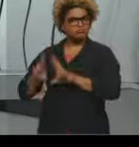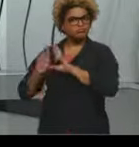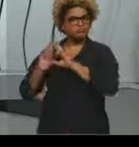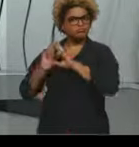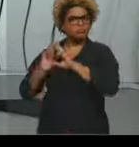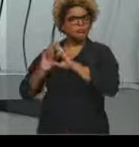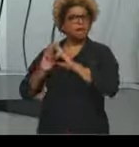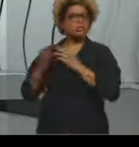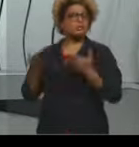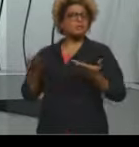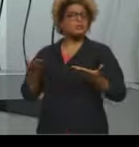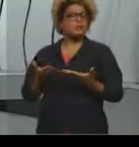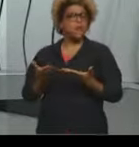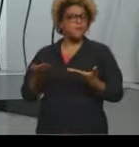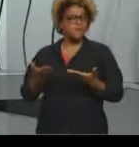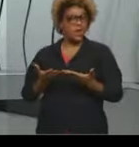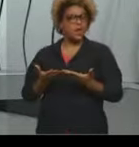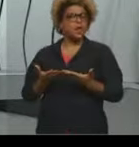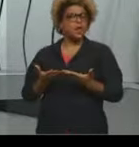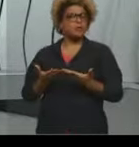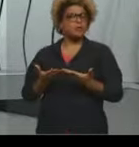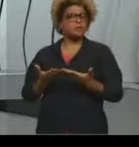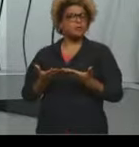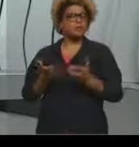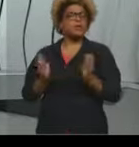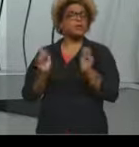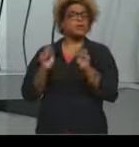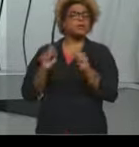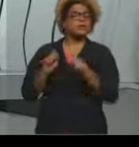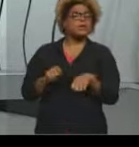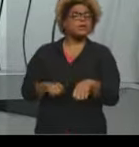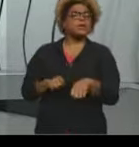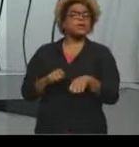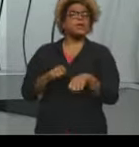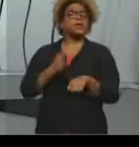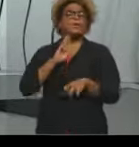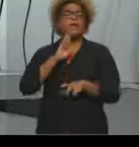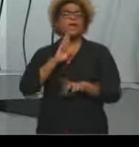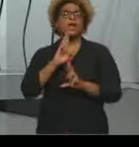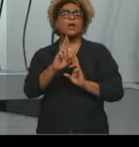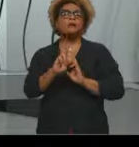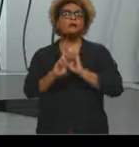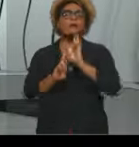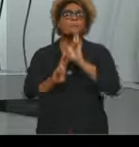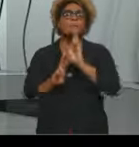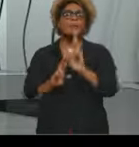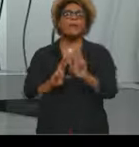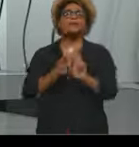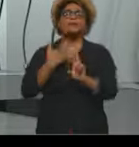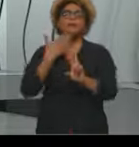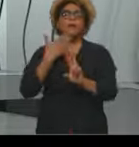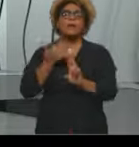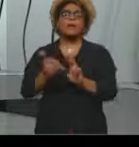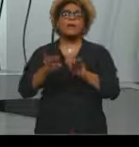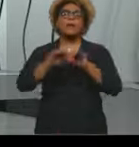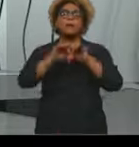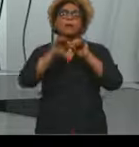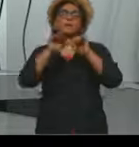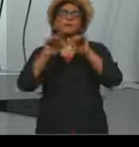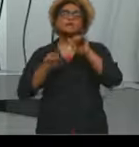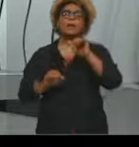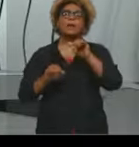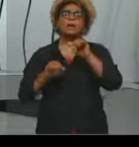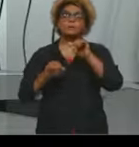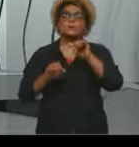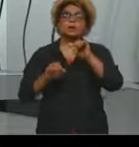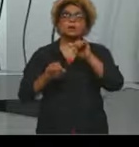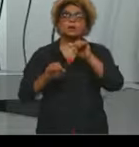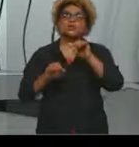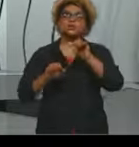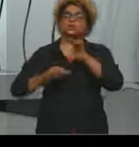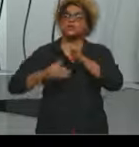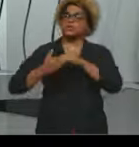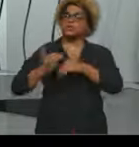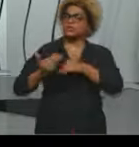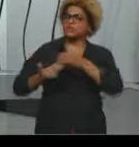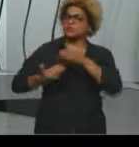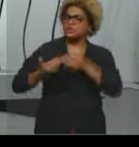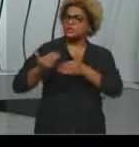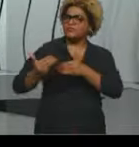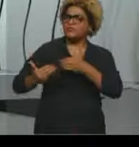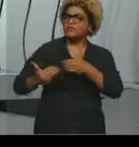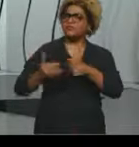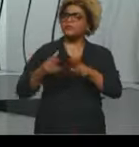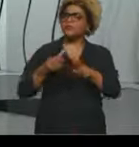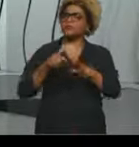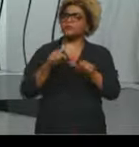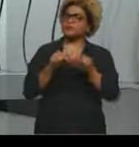possibilitar o reparo das desigualdades, né, atuar aí na questão de desenvolvimento aí de postos de